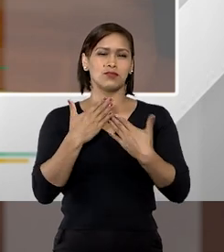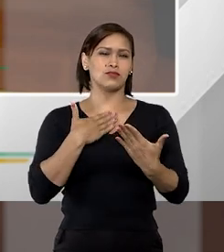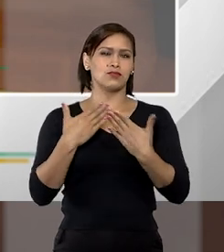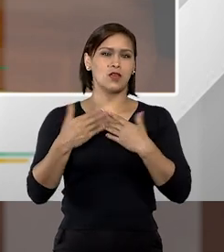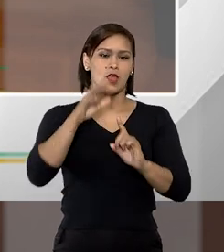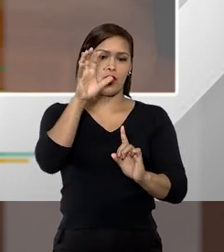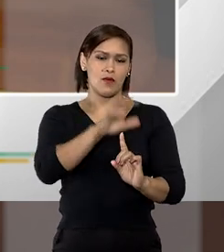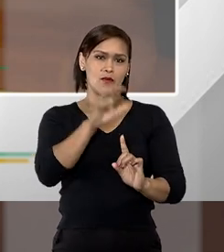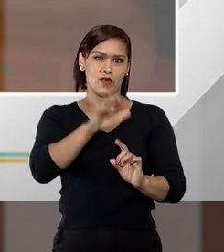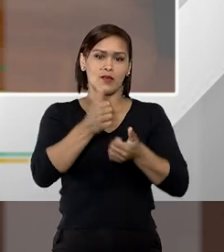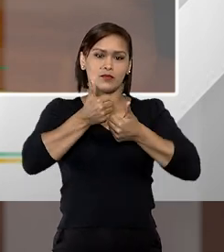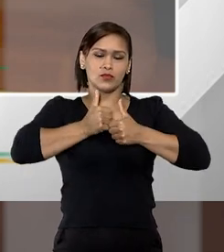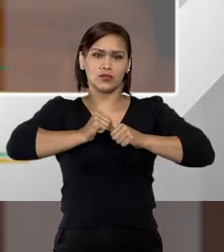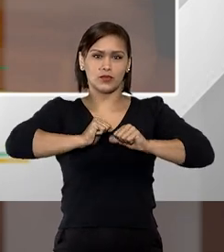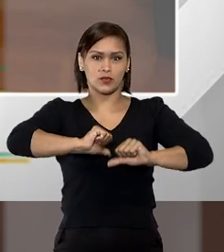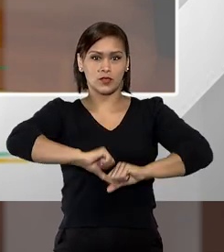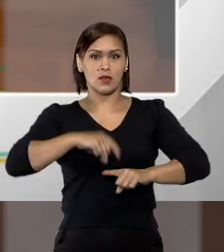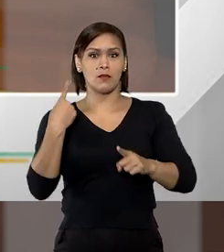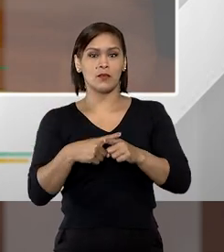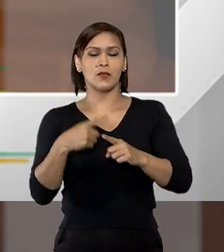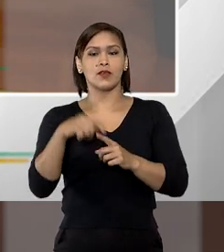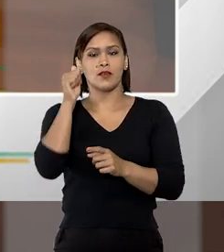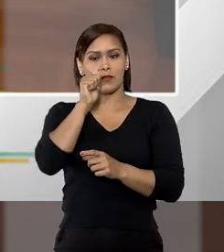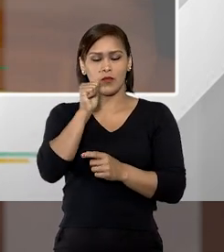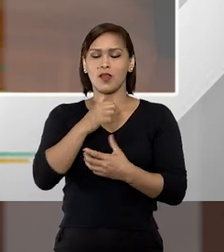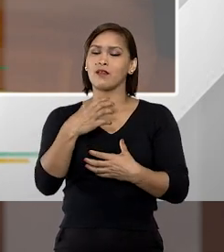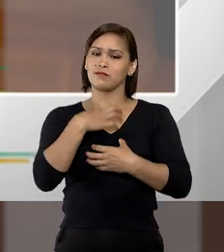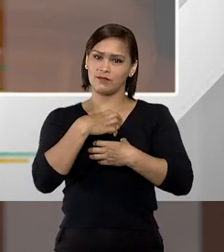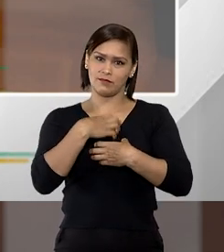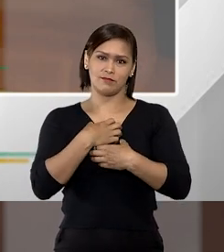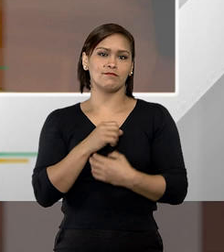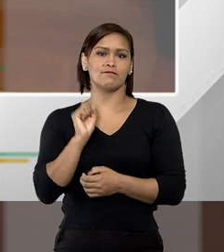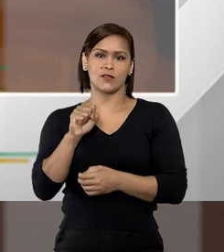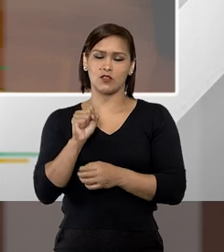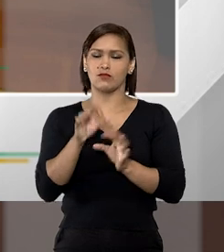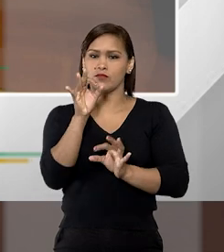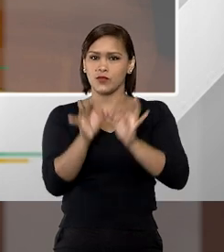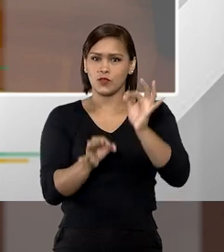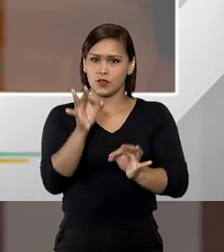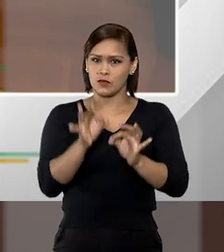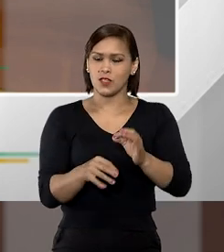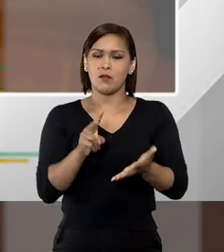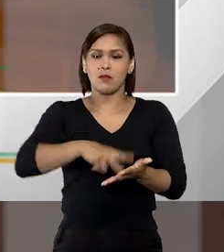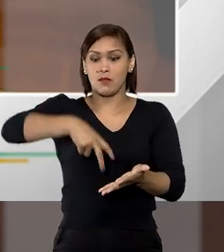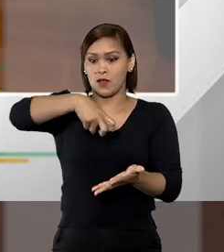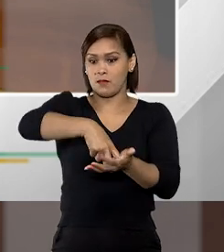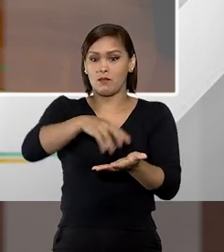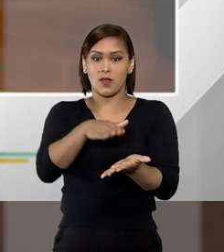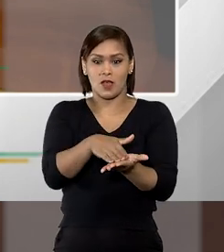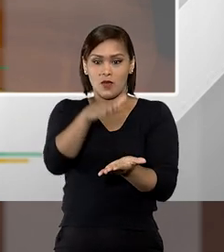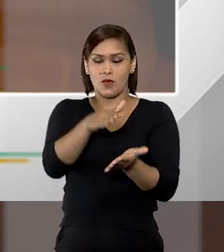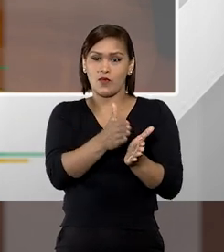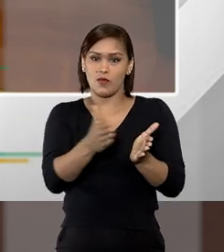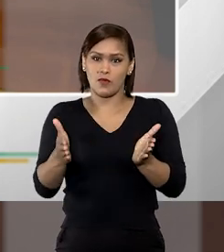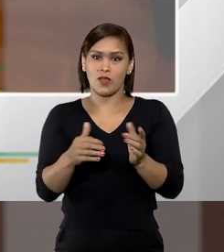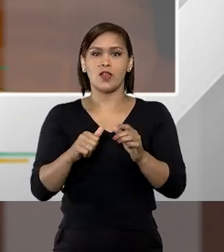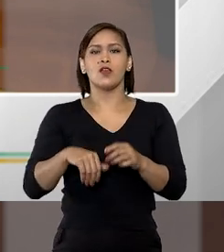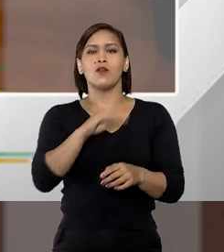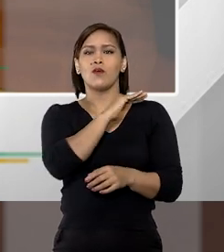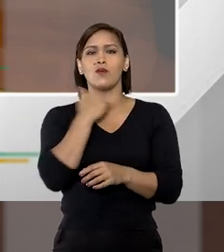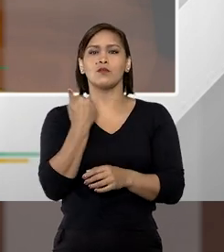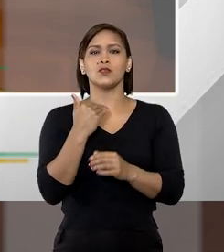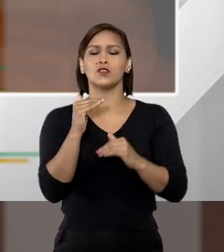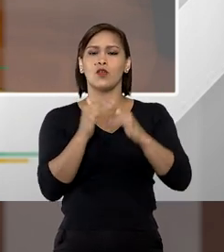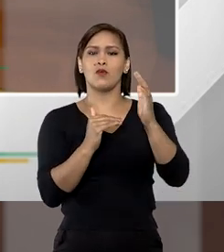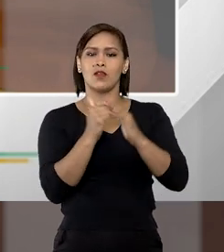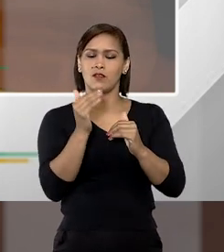uma pessoa pelo fato dela ser mulher, são situações que justificariam uma pena maior que é o chamado homicídio